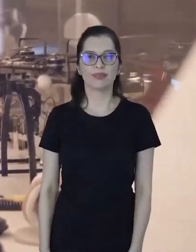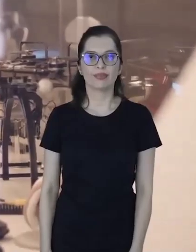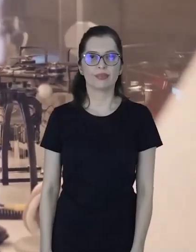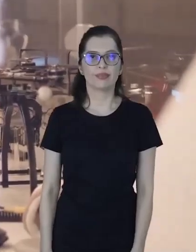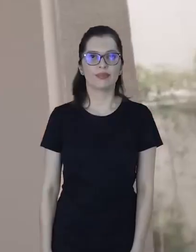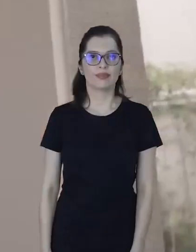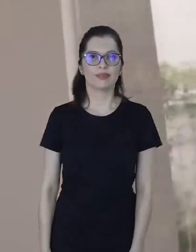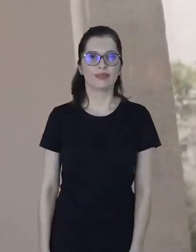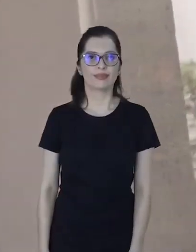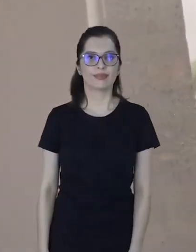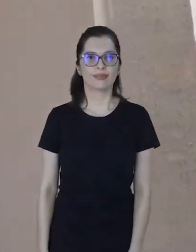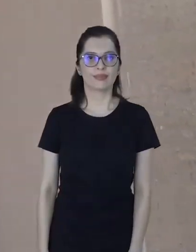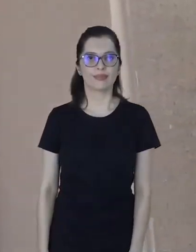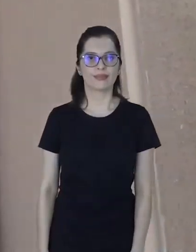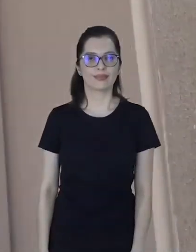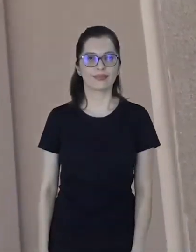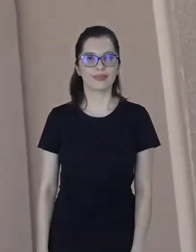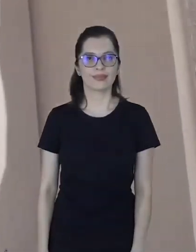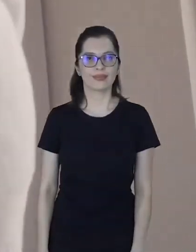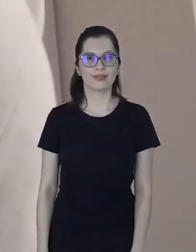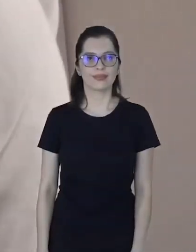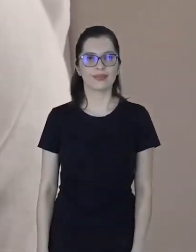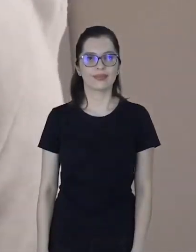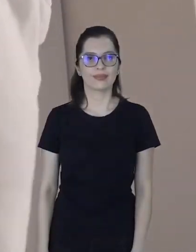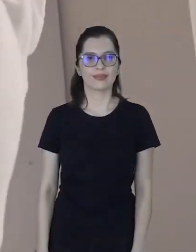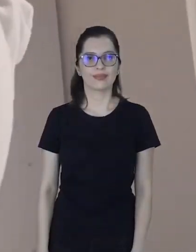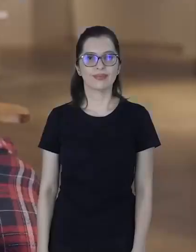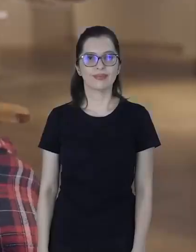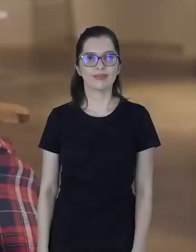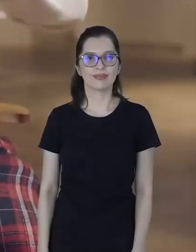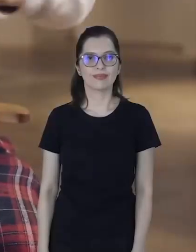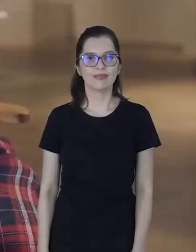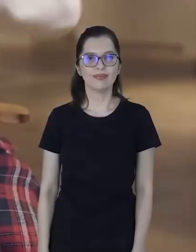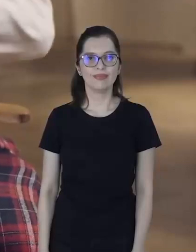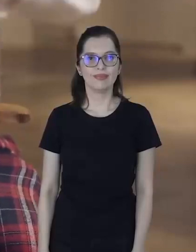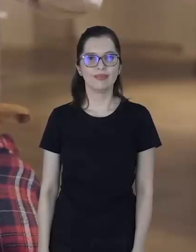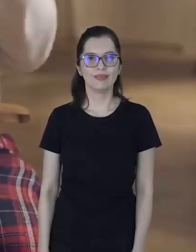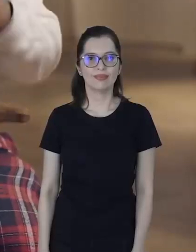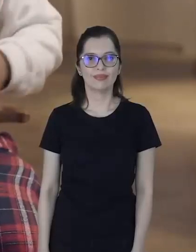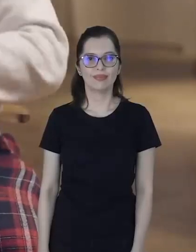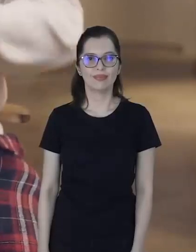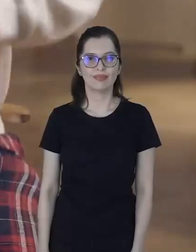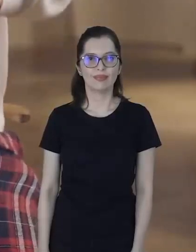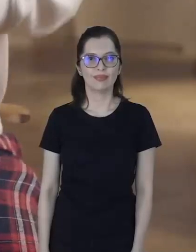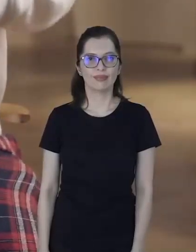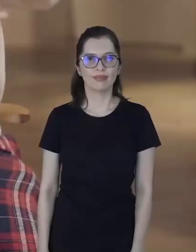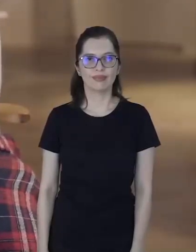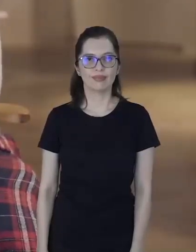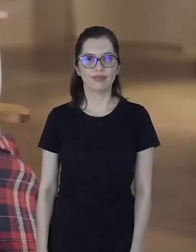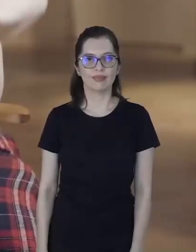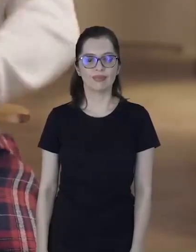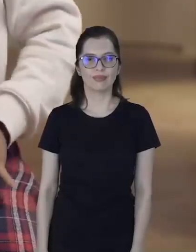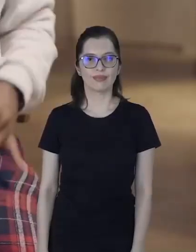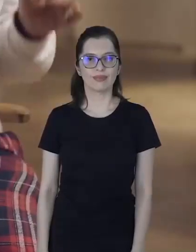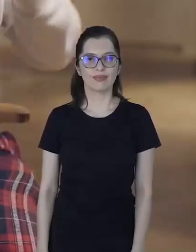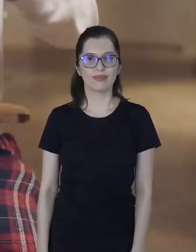de uma vitrine. Ao fundo, monitores. Edinho sinaliza em libras. Voice Over. Quando pessoas surdas entram, o espaço tem que estar preparado e acessível